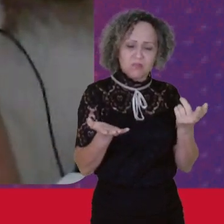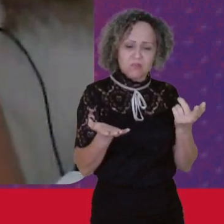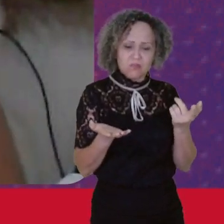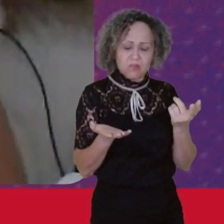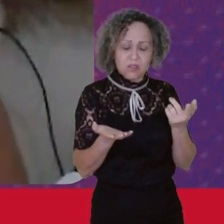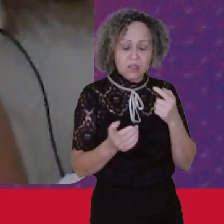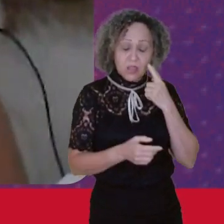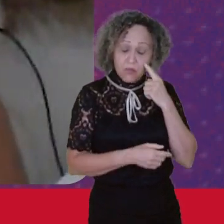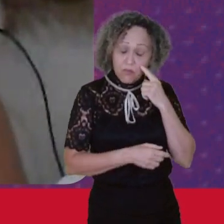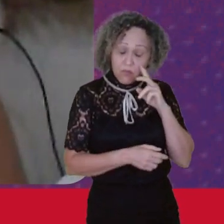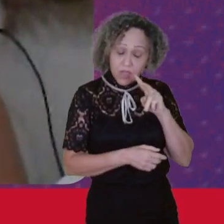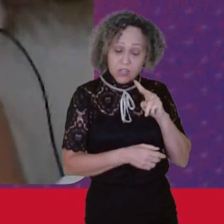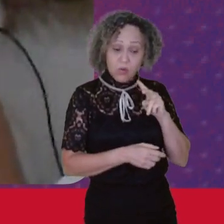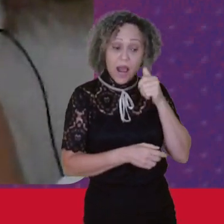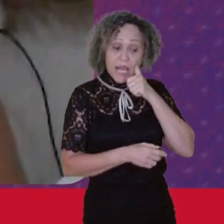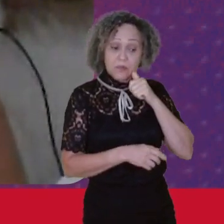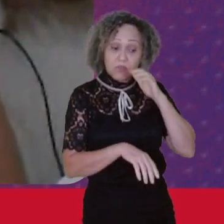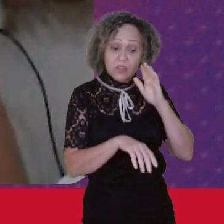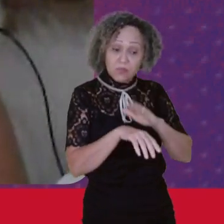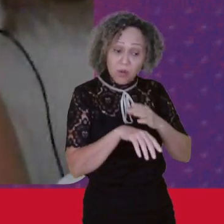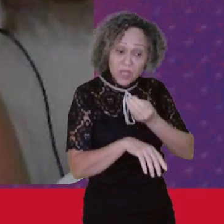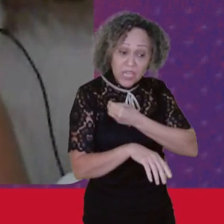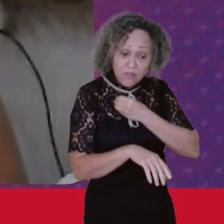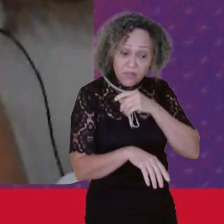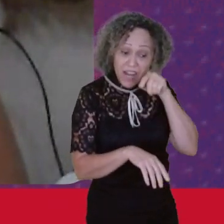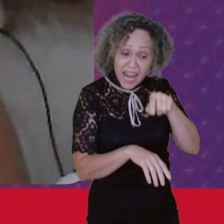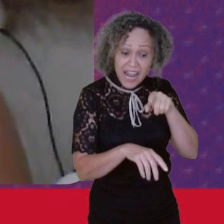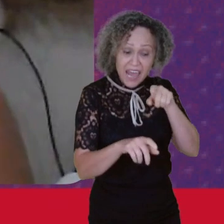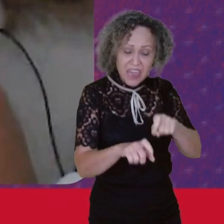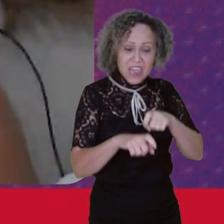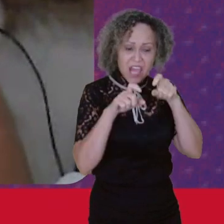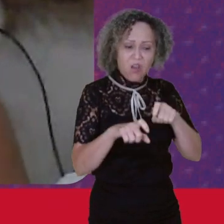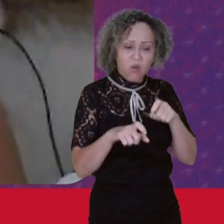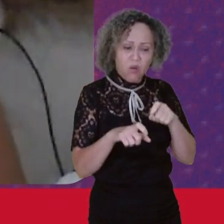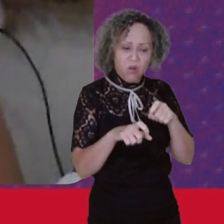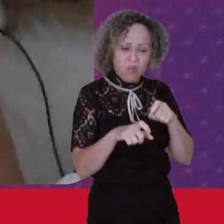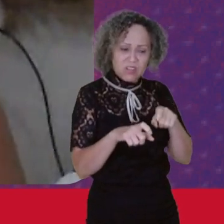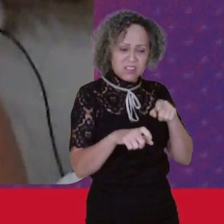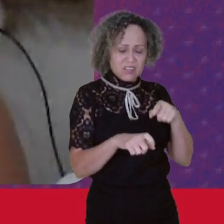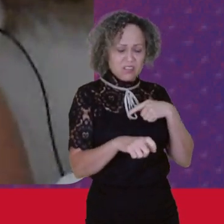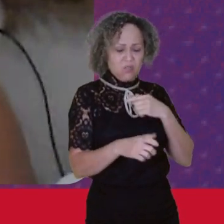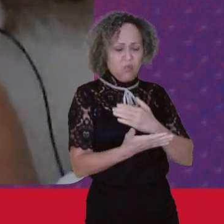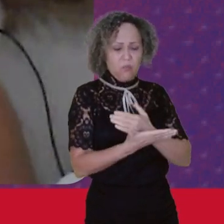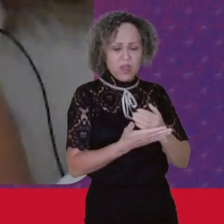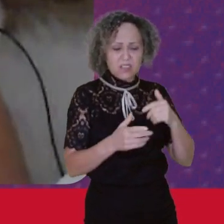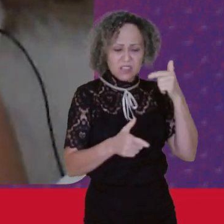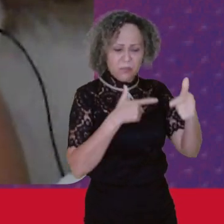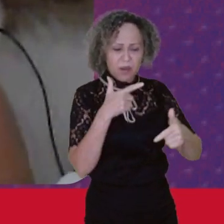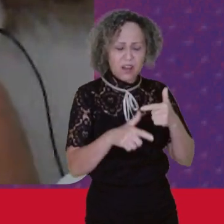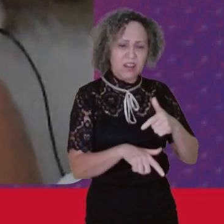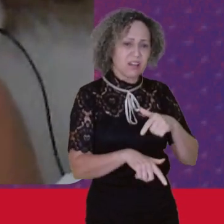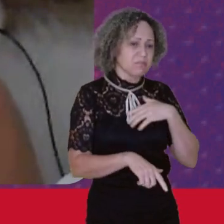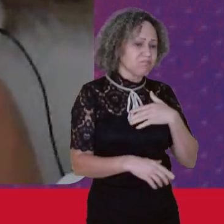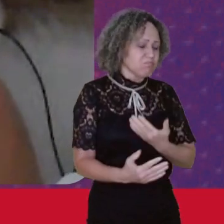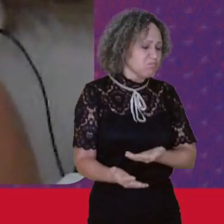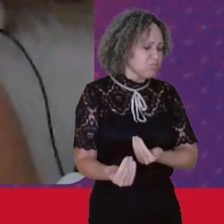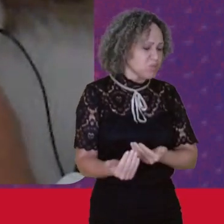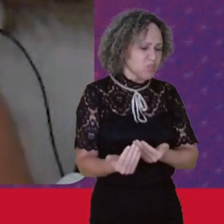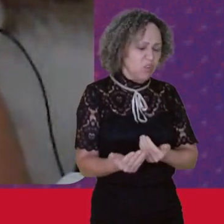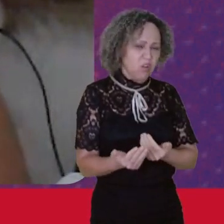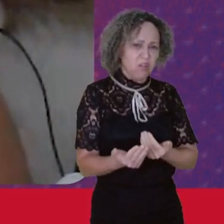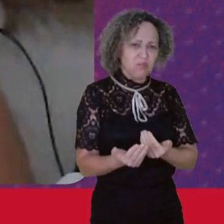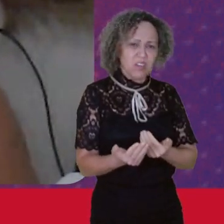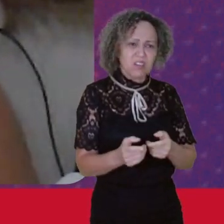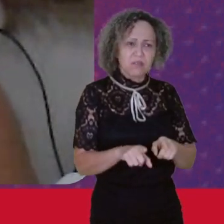Onde normalmente Começam Se inserem No mundo Do trabalho Reprodutivo Muito mais jovem E que há Um limite